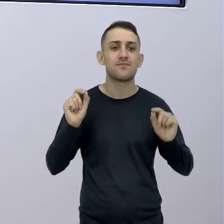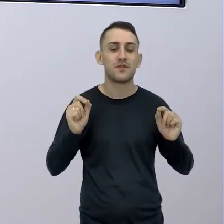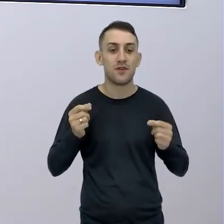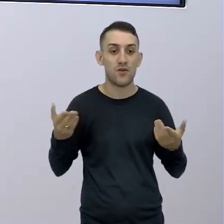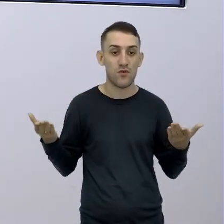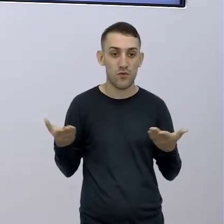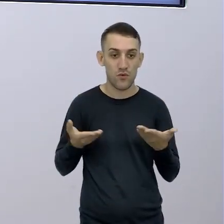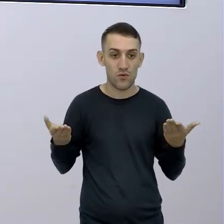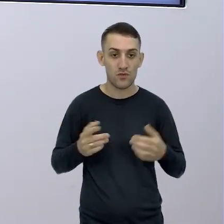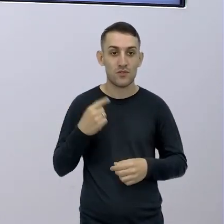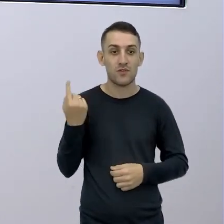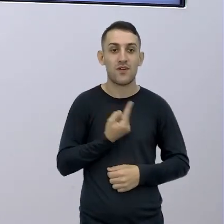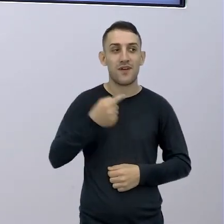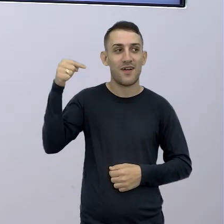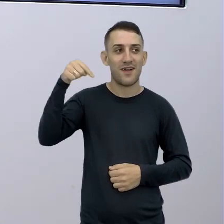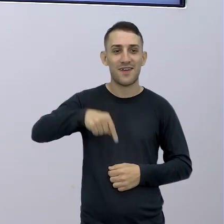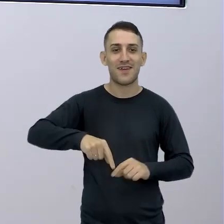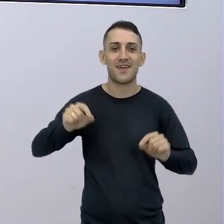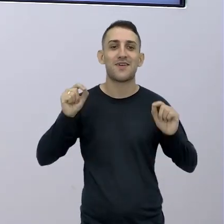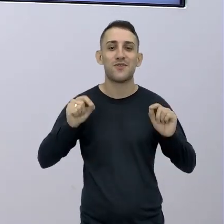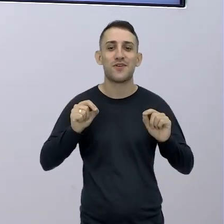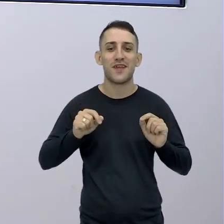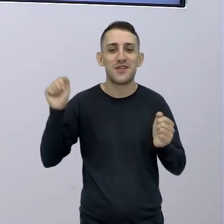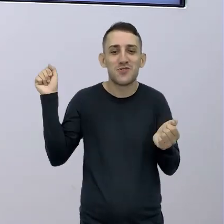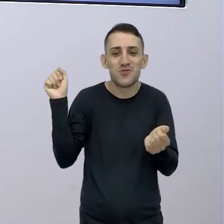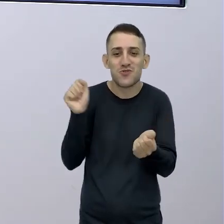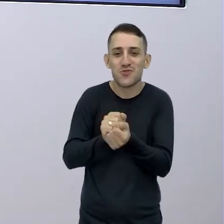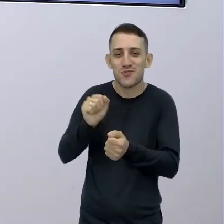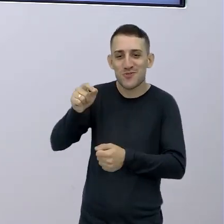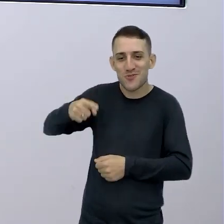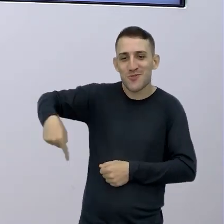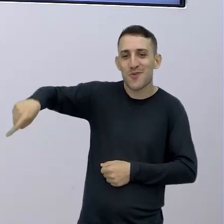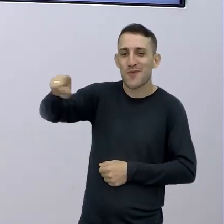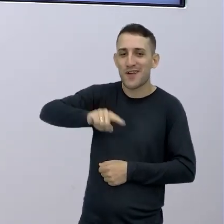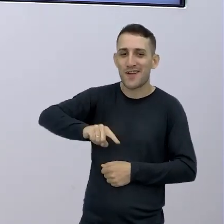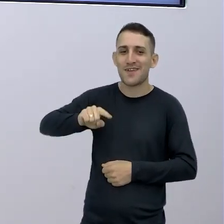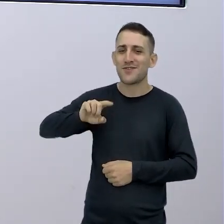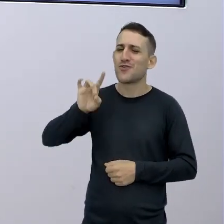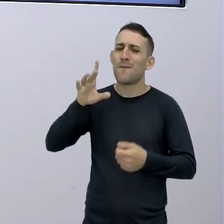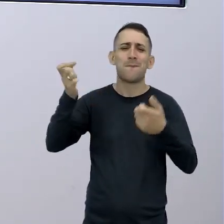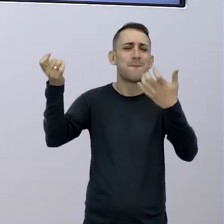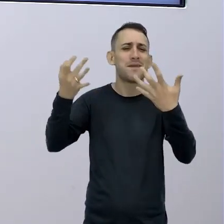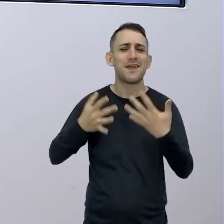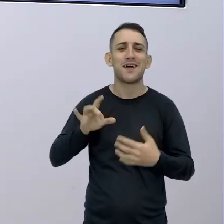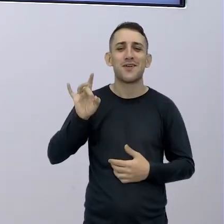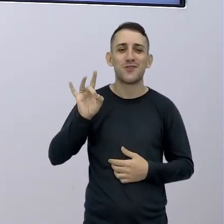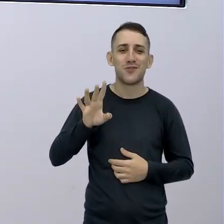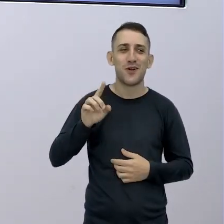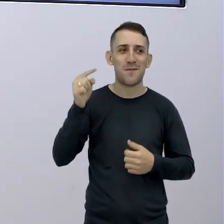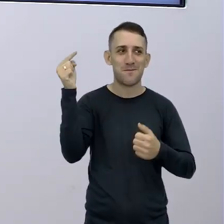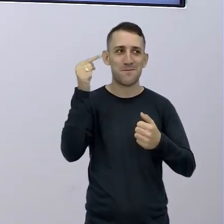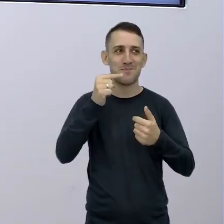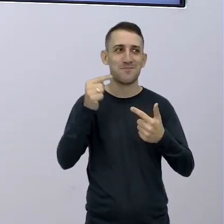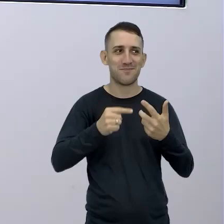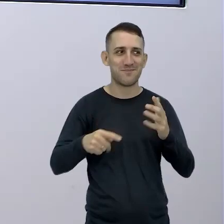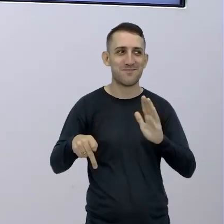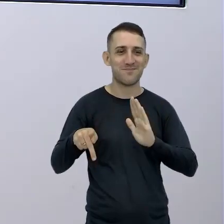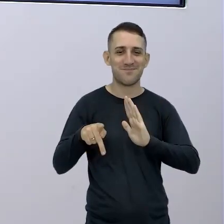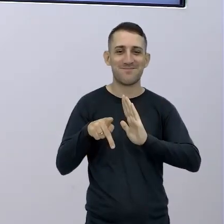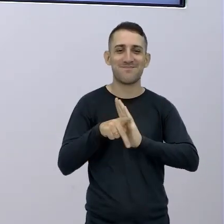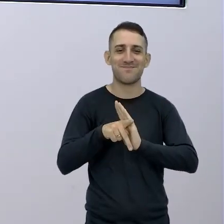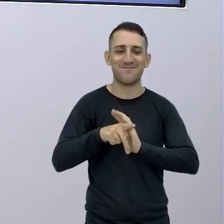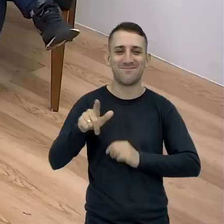hoje Estamos aqui com elas Que vão brilhar Eu tô aqui só pra falar Eu vou apontar pra vocês Quem?